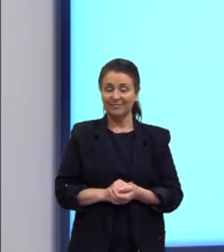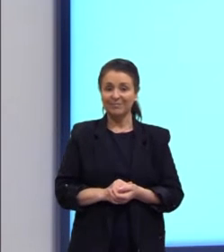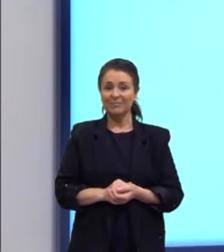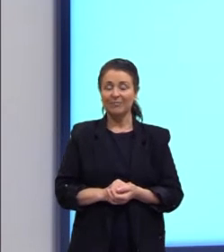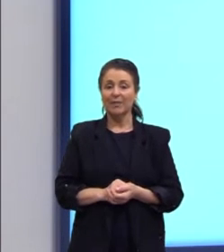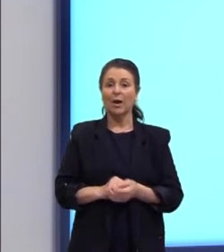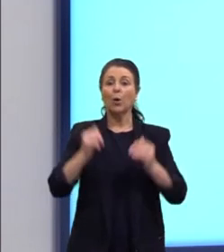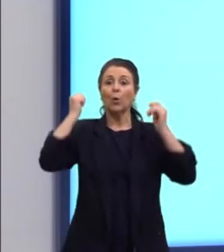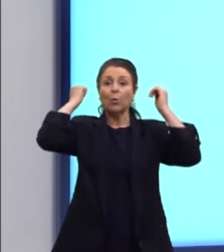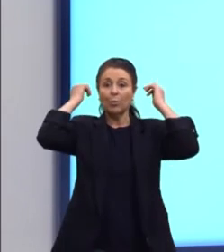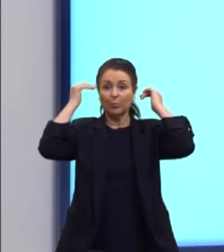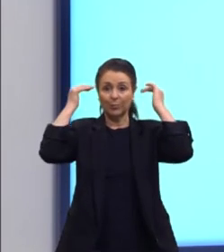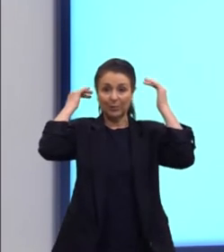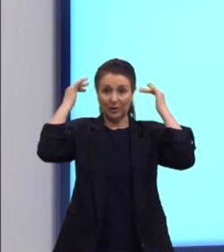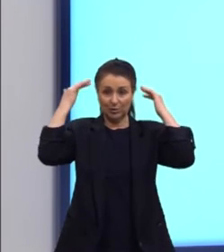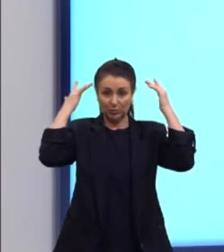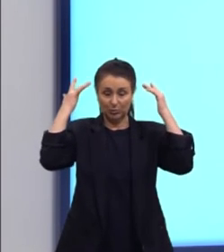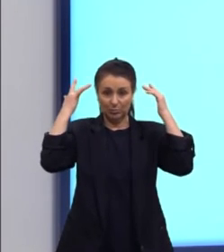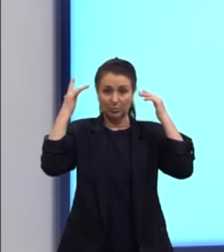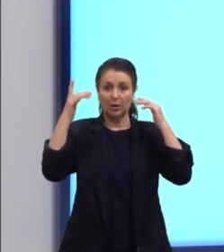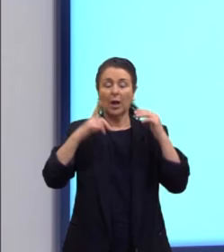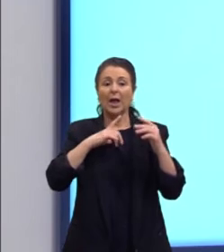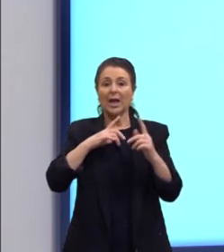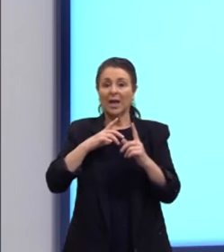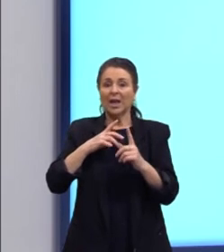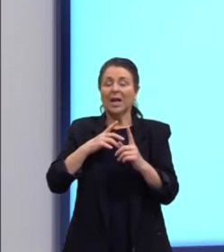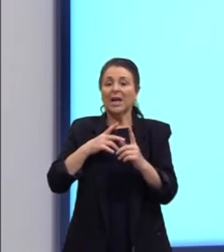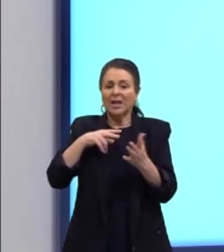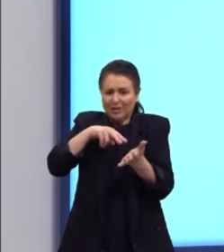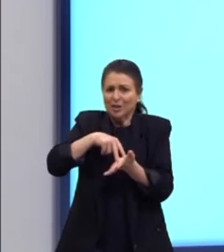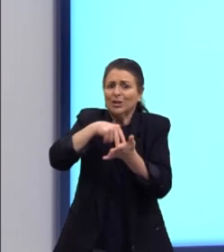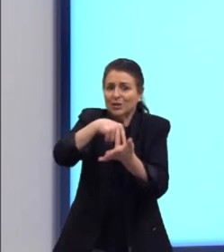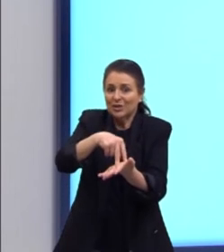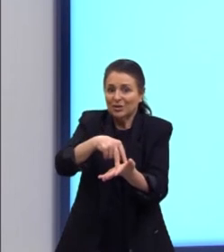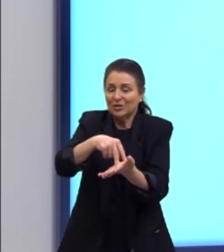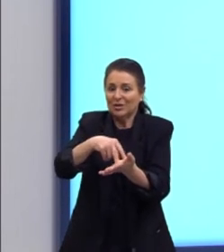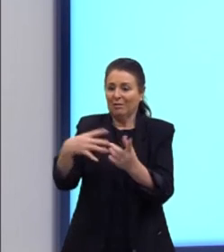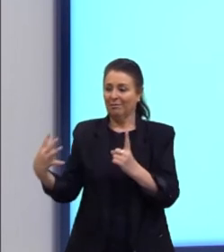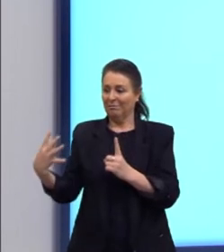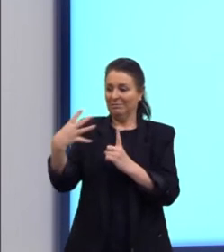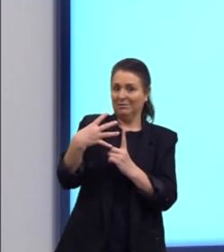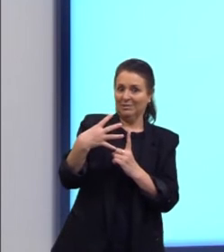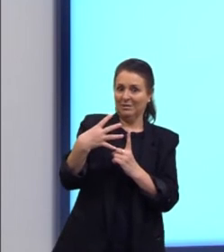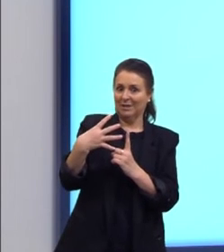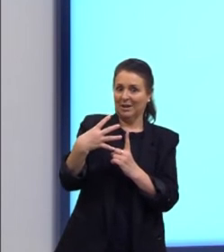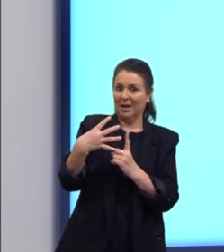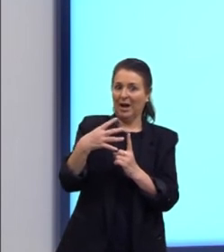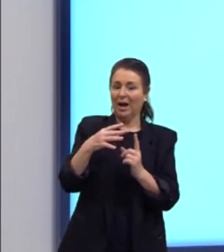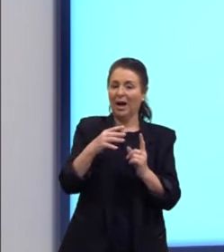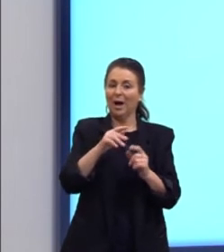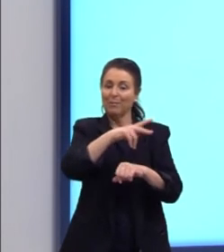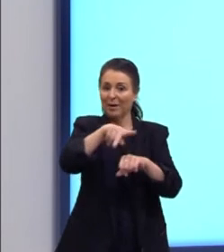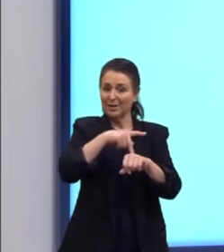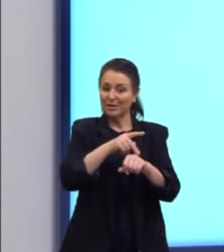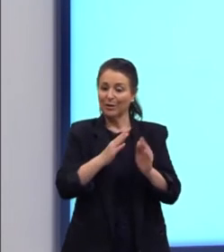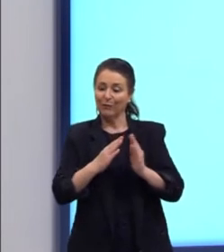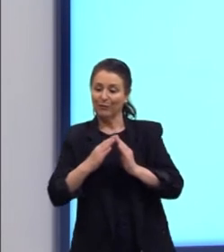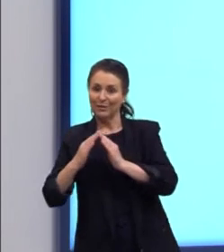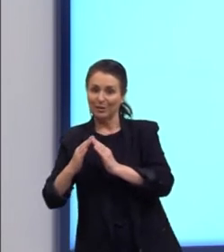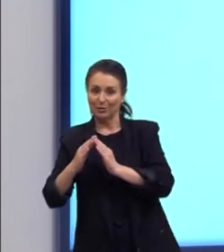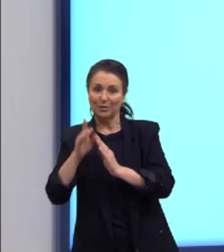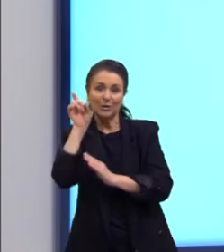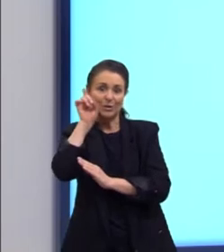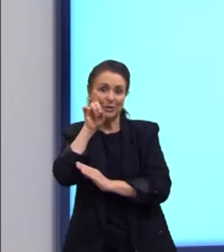México resiste às tendências que chegam do vizinho aos Estados Unidos e conserva uma das festas